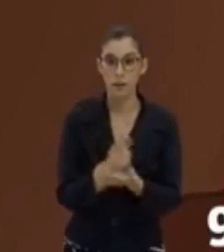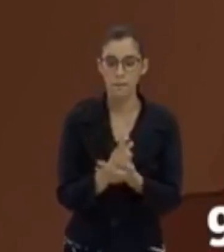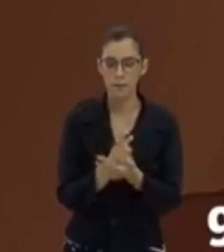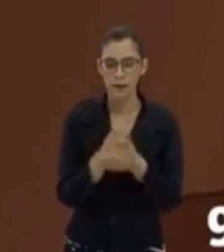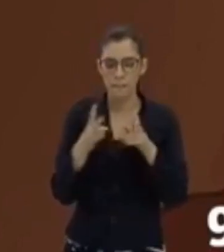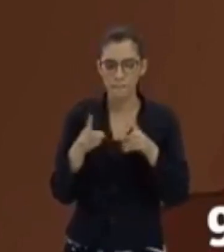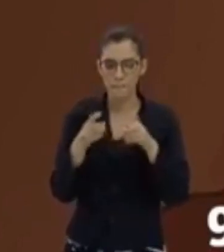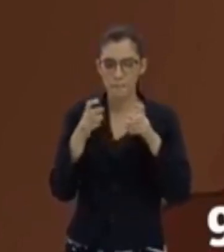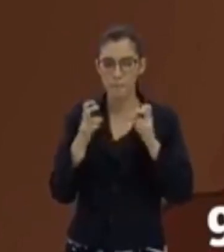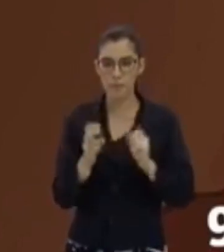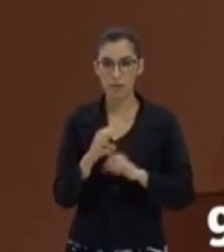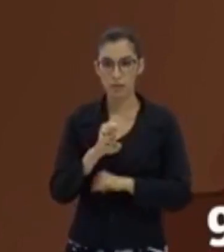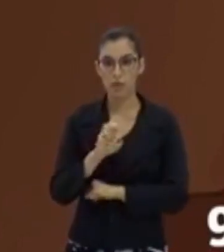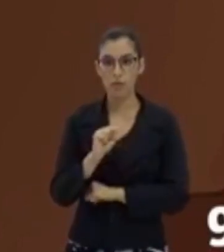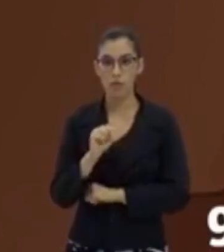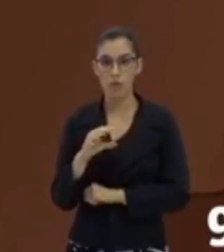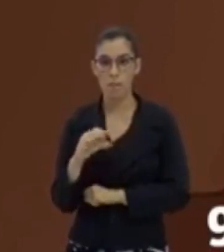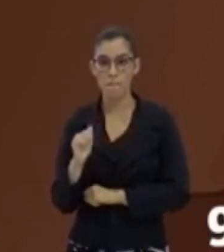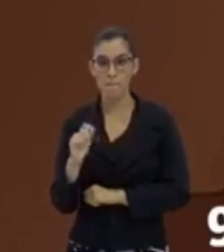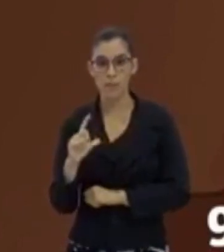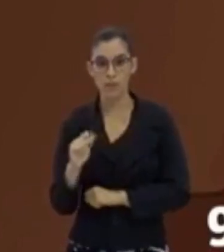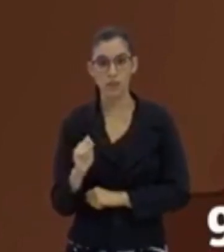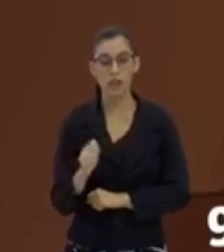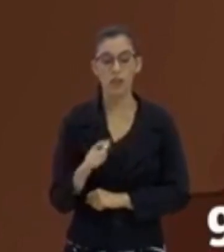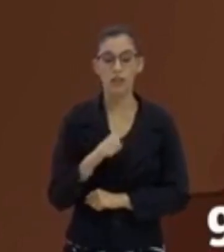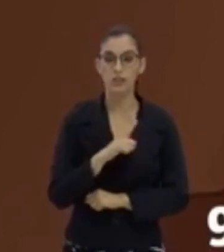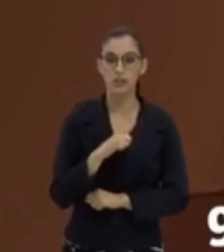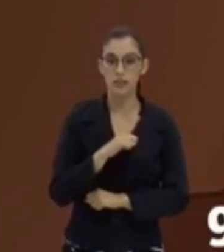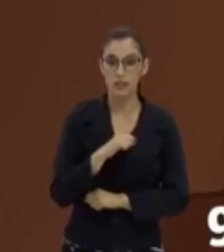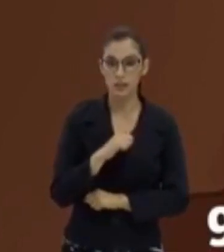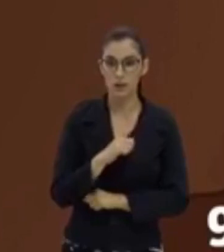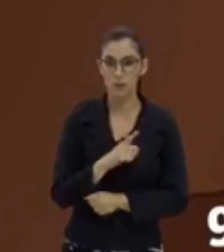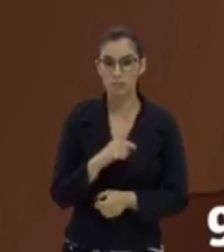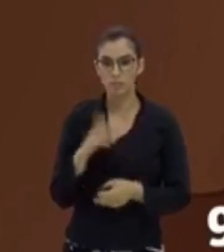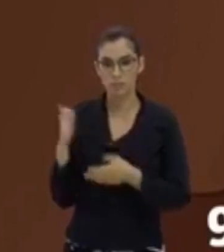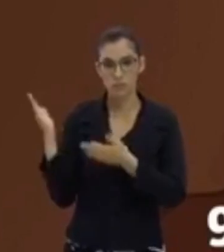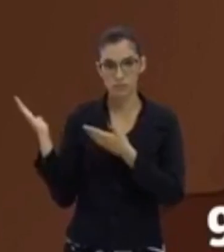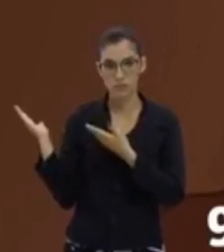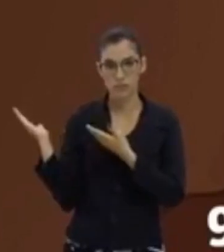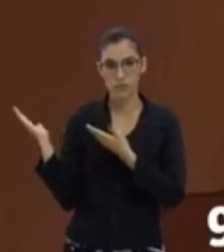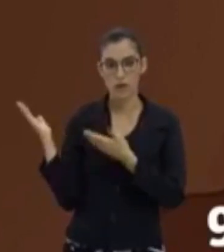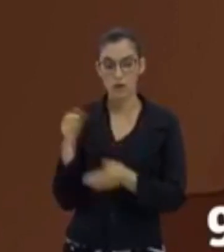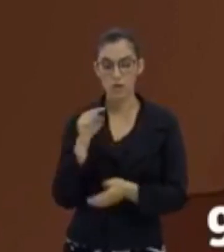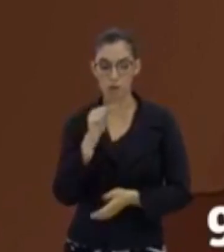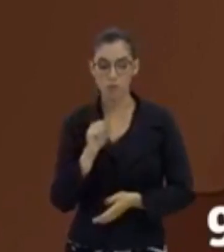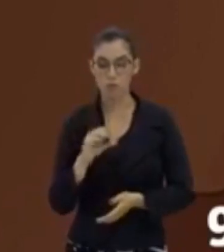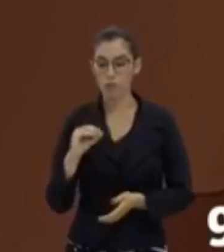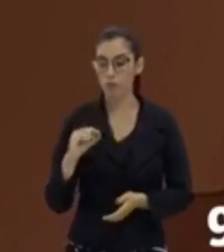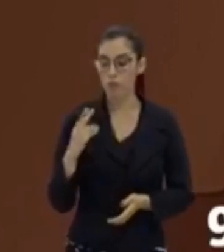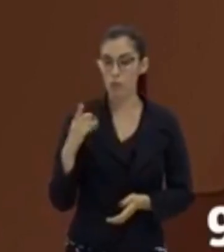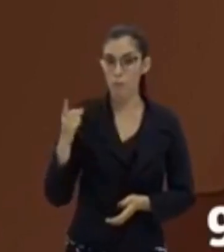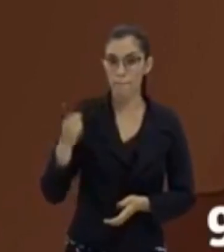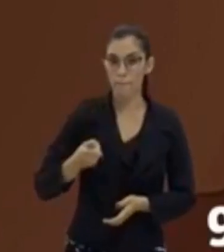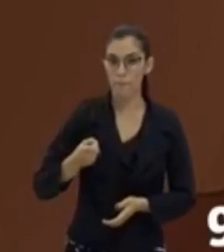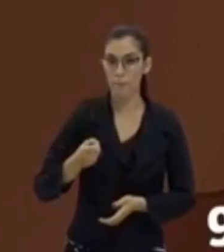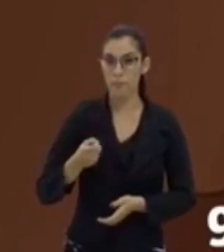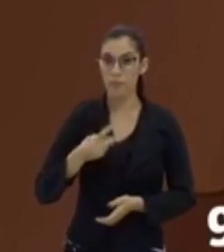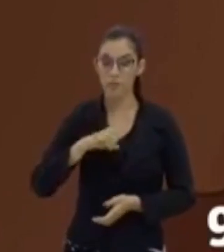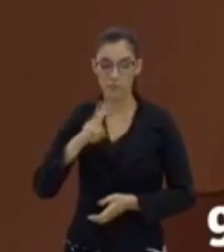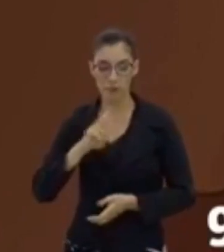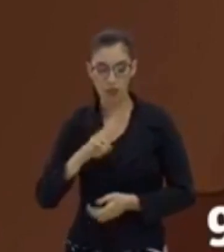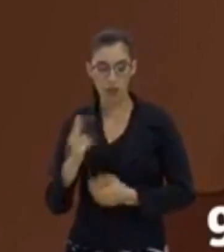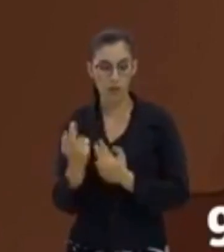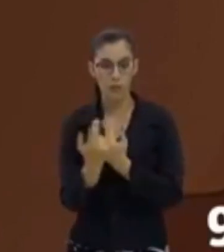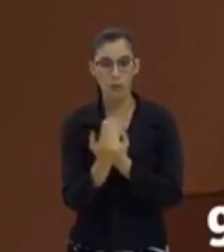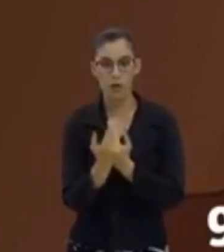escala que tenha esse formato, ou que tenha este formato, você vai ler da mesma forma.